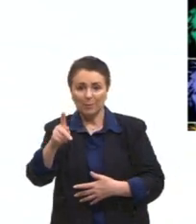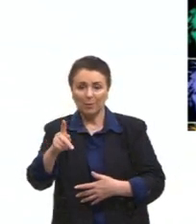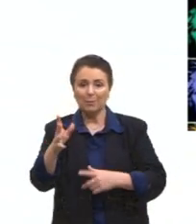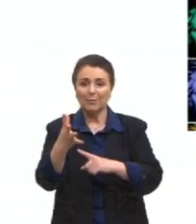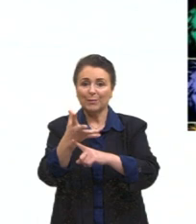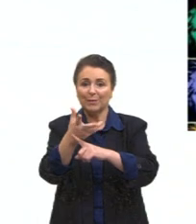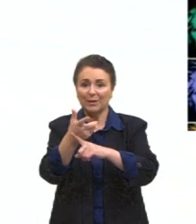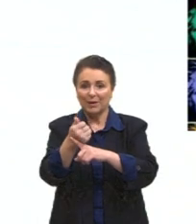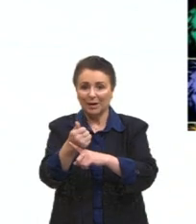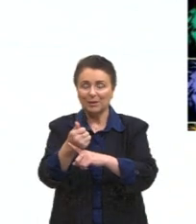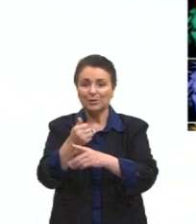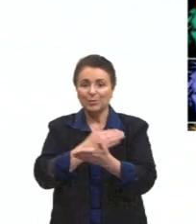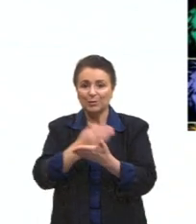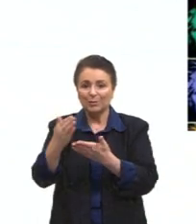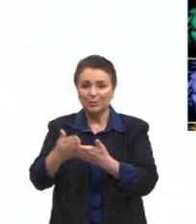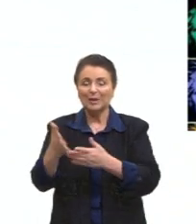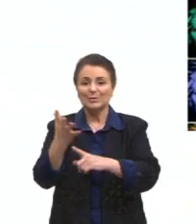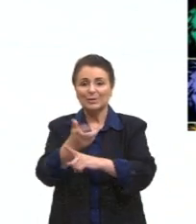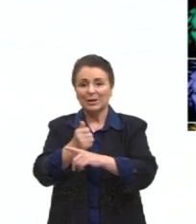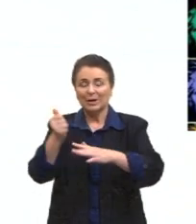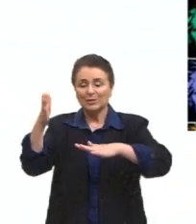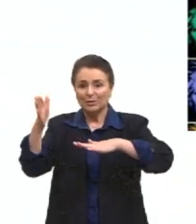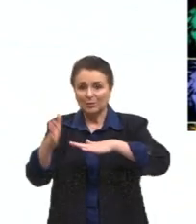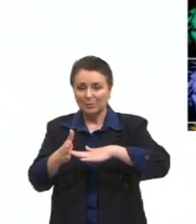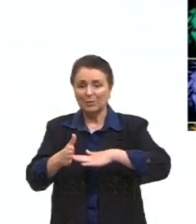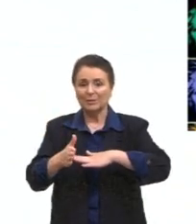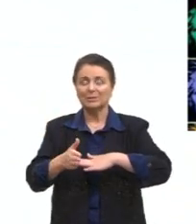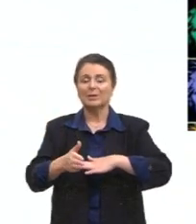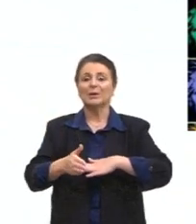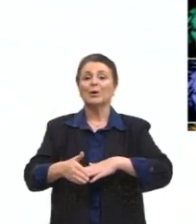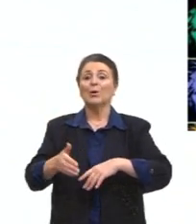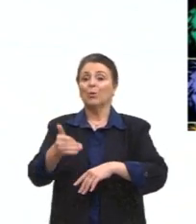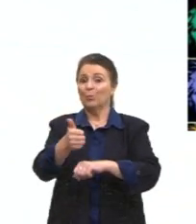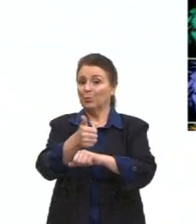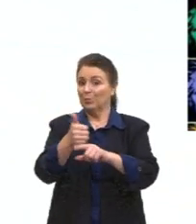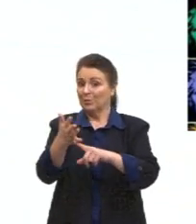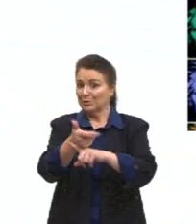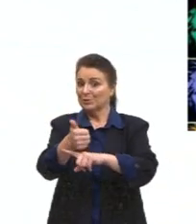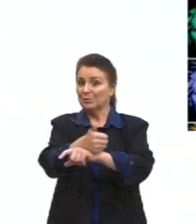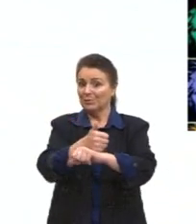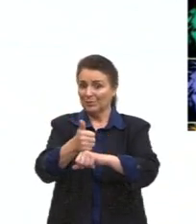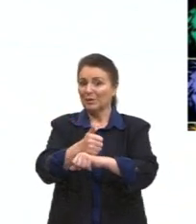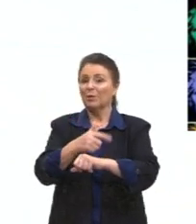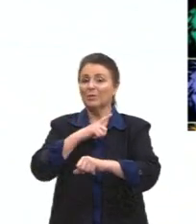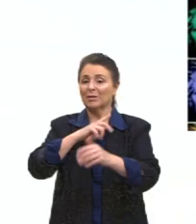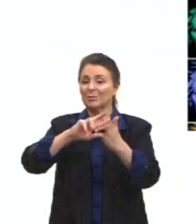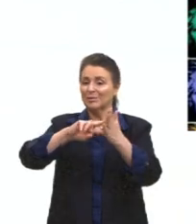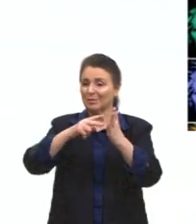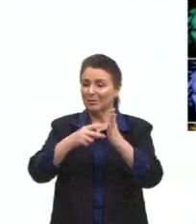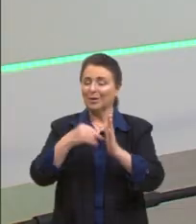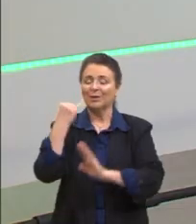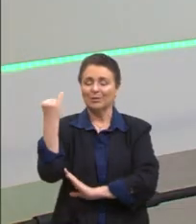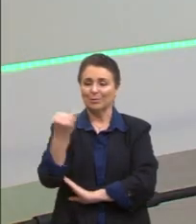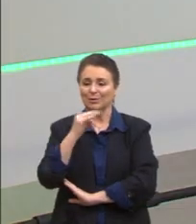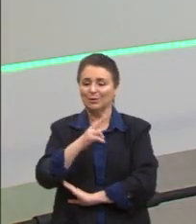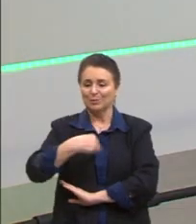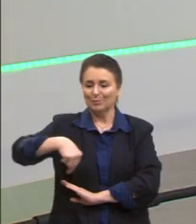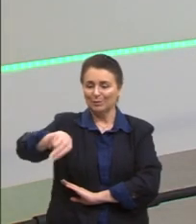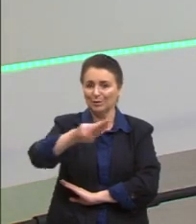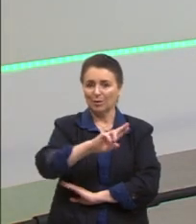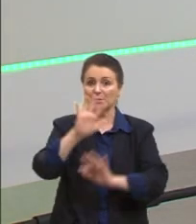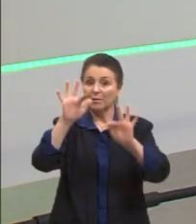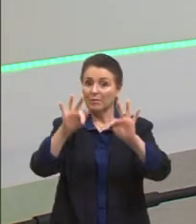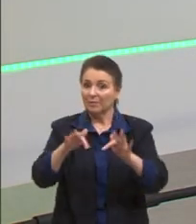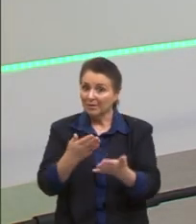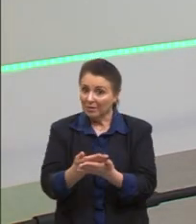arte contemporânea, um artista que significa muito para nós. Então, gente, encerramos a nossa